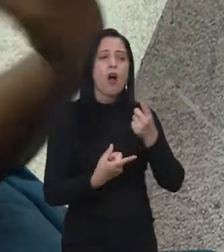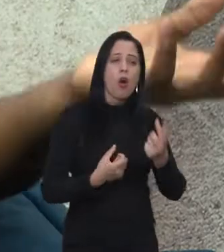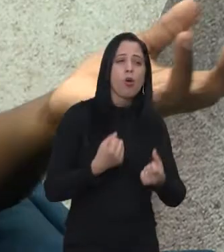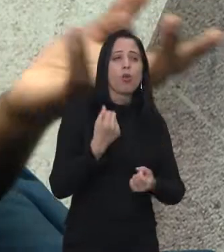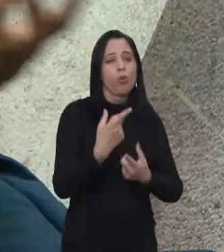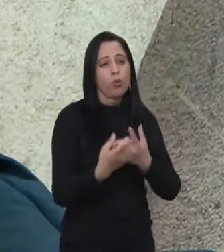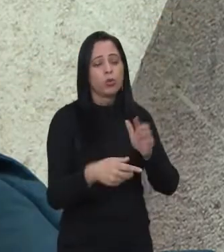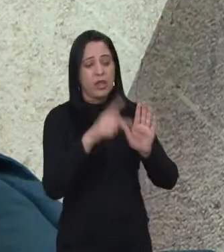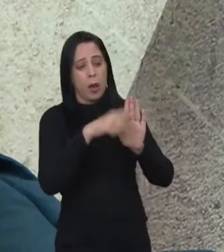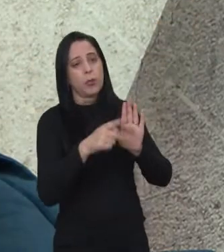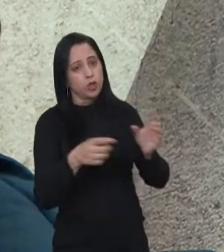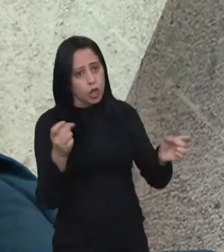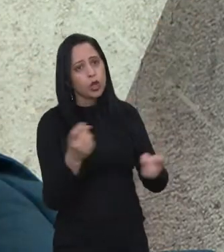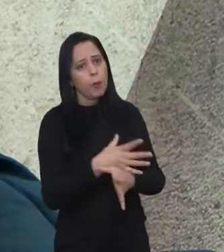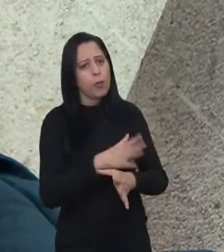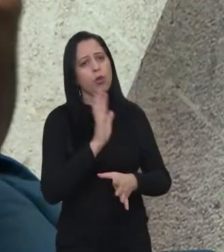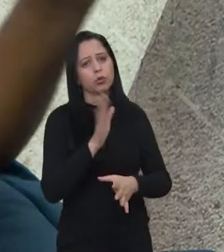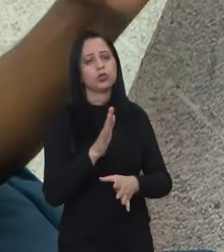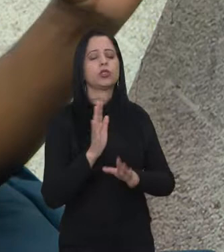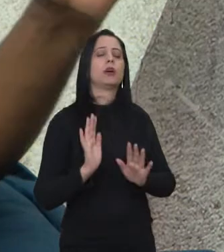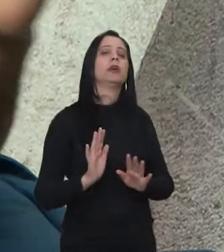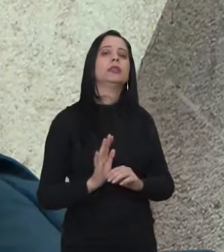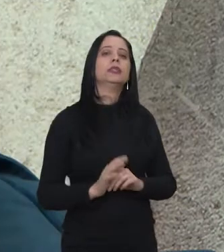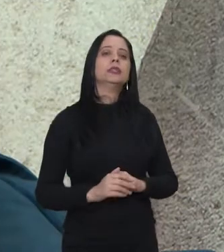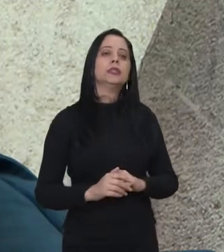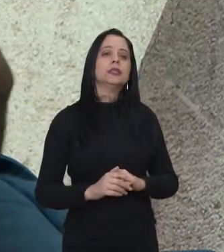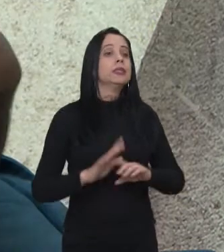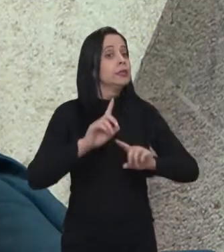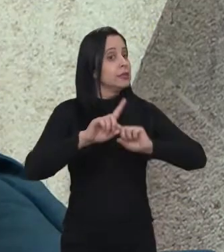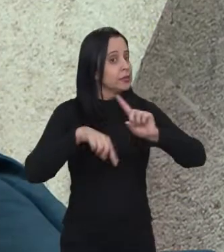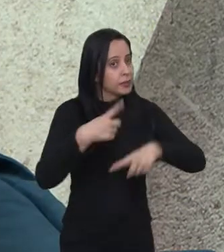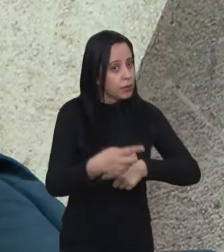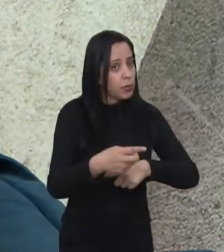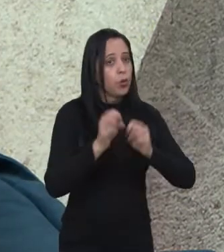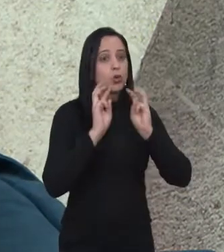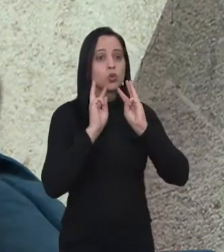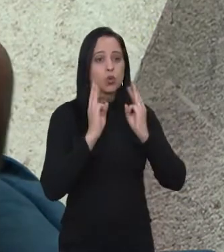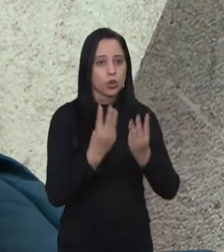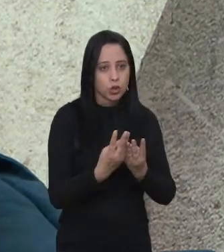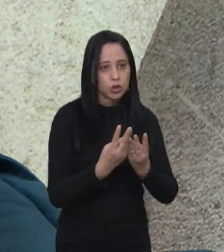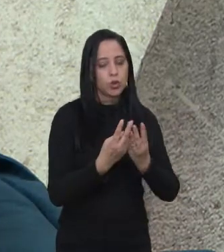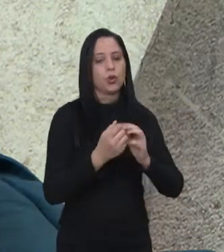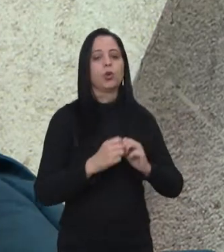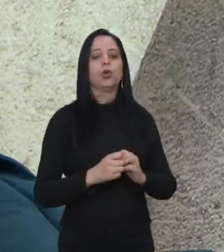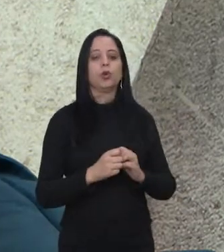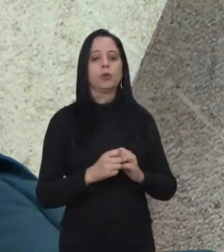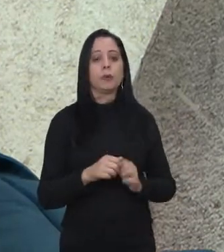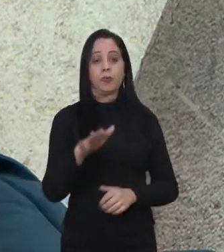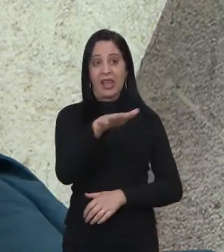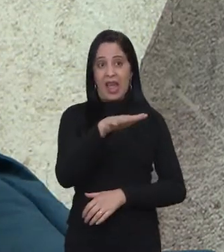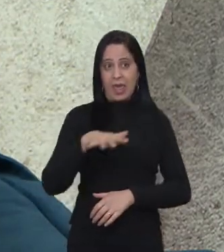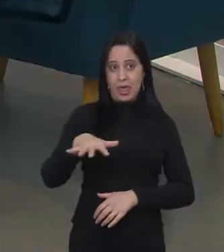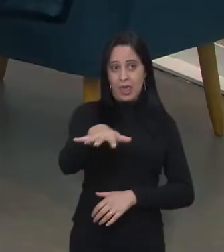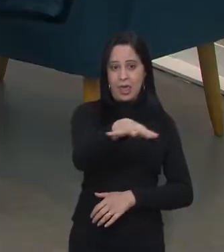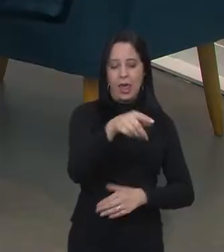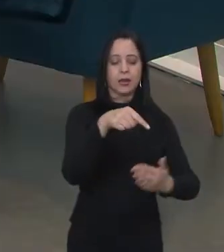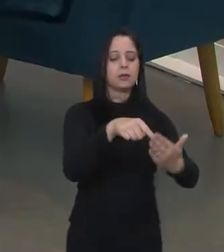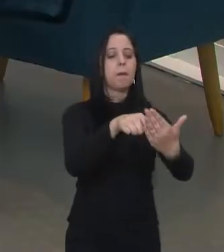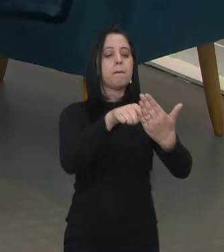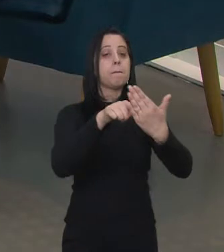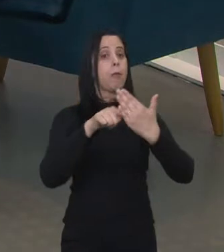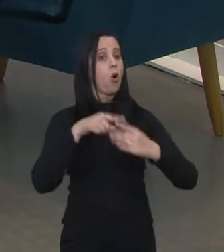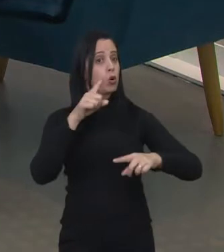uma parte que não vem bem estruturada. Então, é importante a gente fazer isso. Depois desse ponto, eles apresentam um material, nós